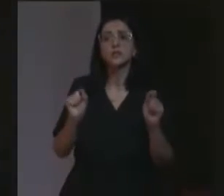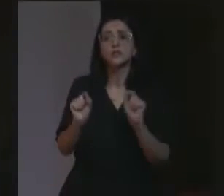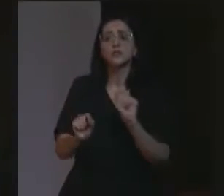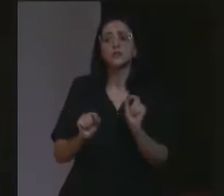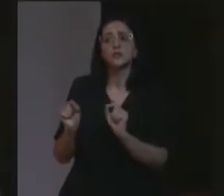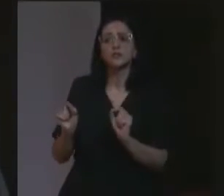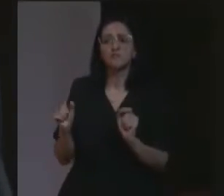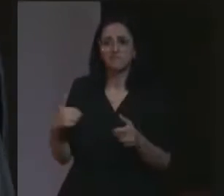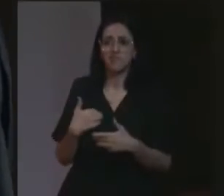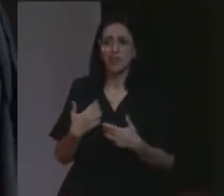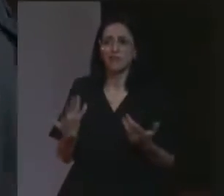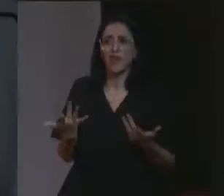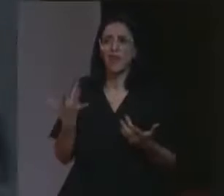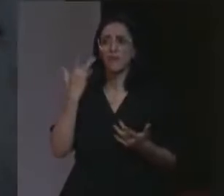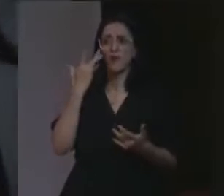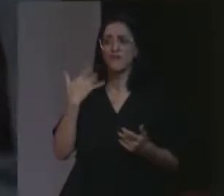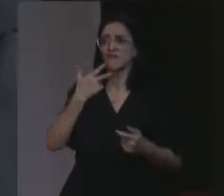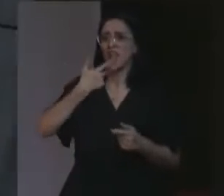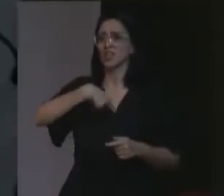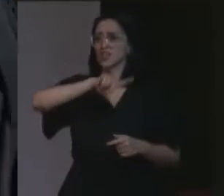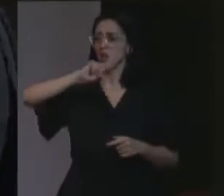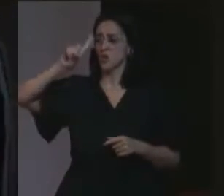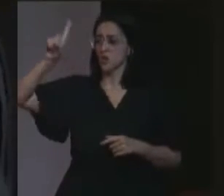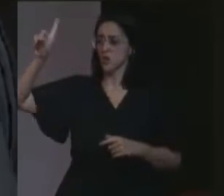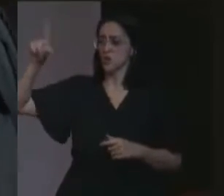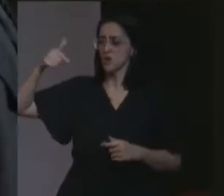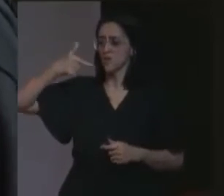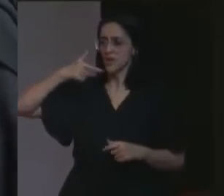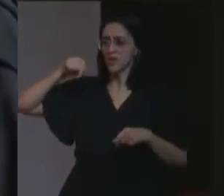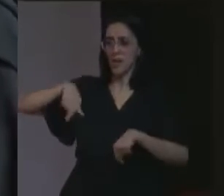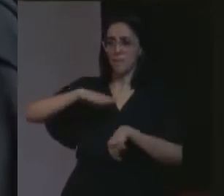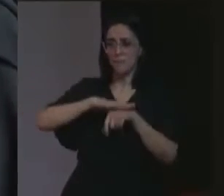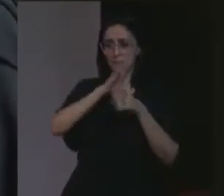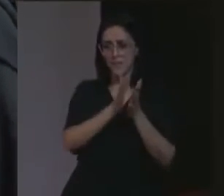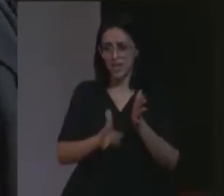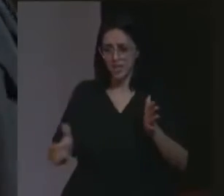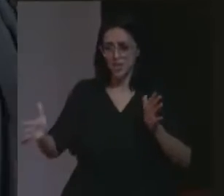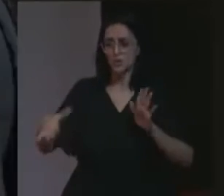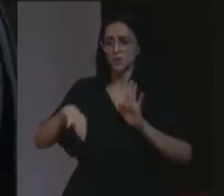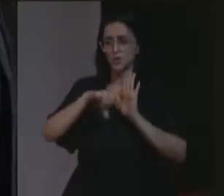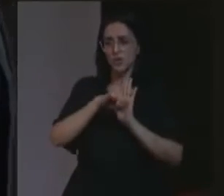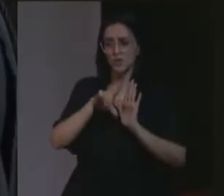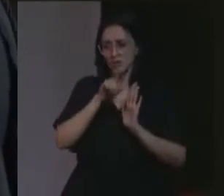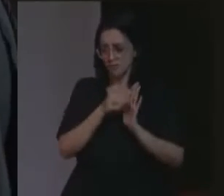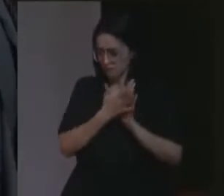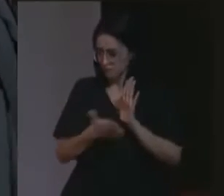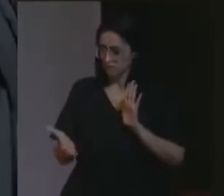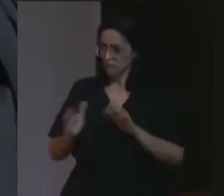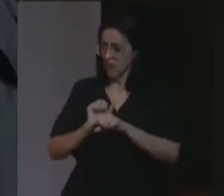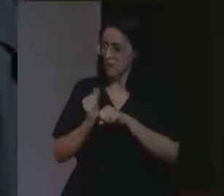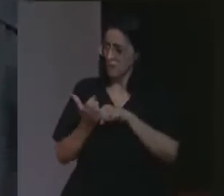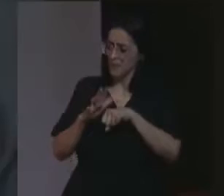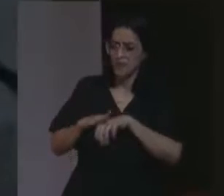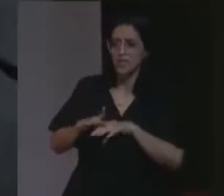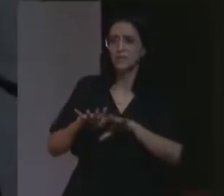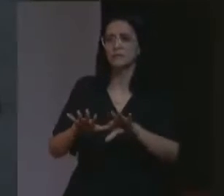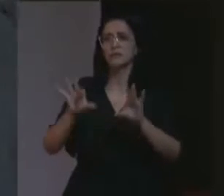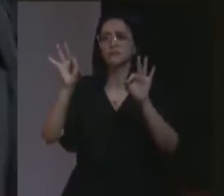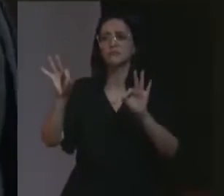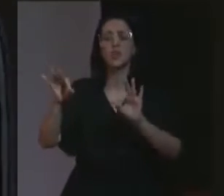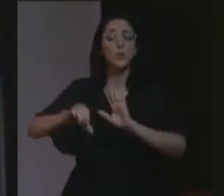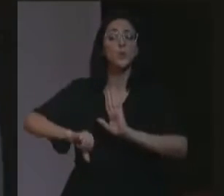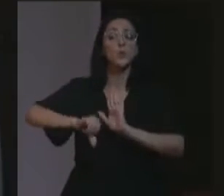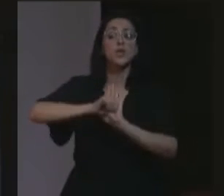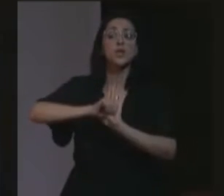e não há como negar, os crimes cometidos durante a pandemia. O principal deles e o mais inegável, o